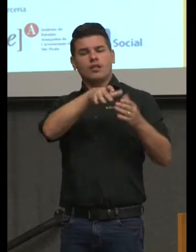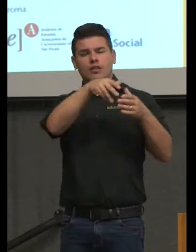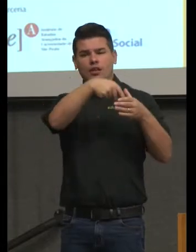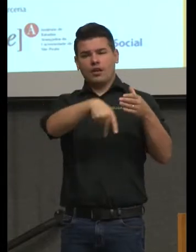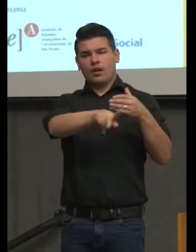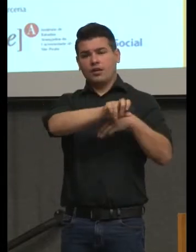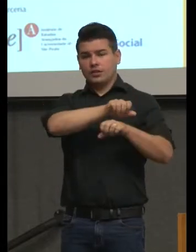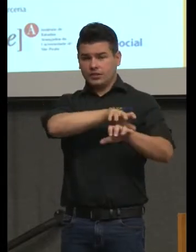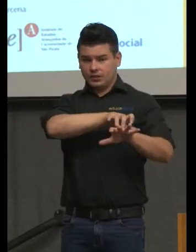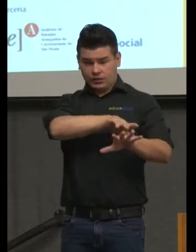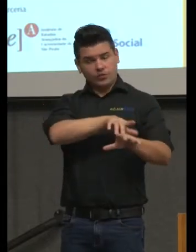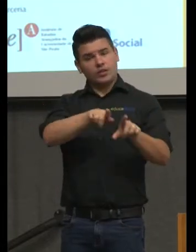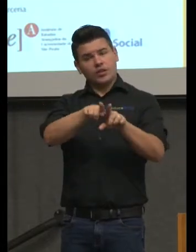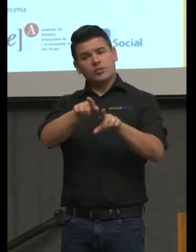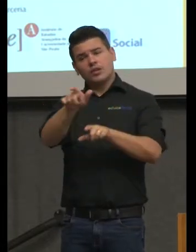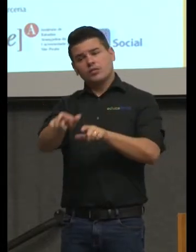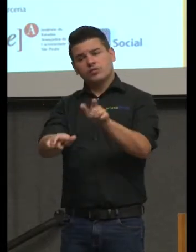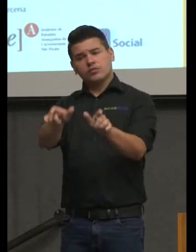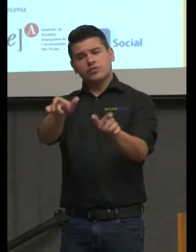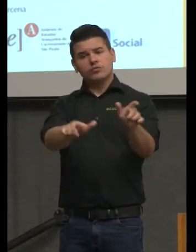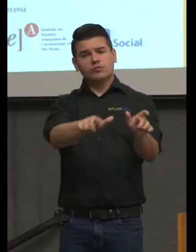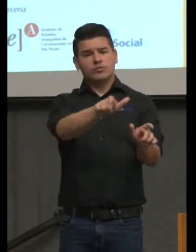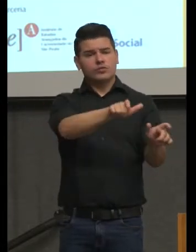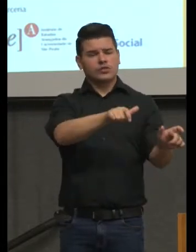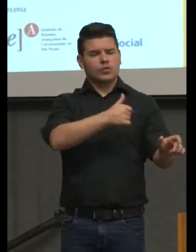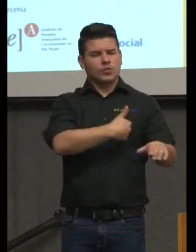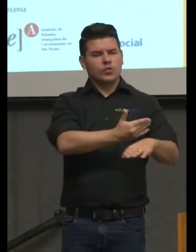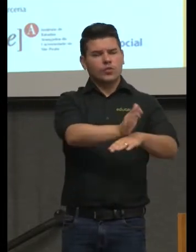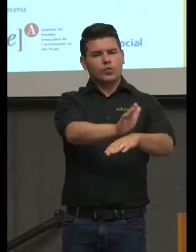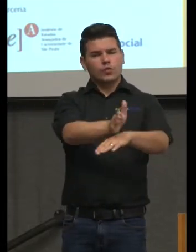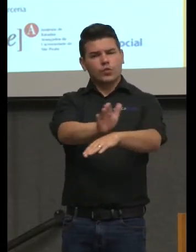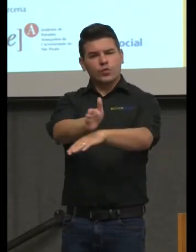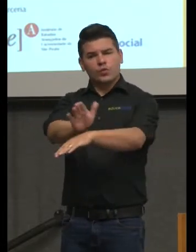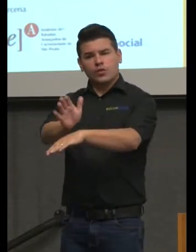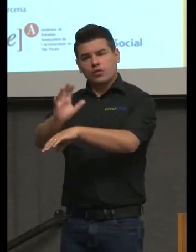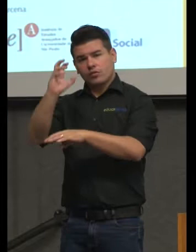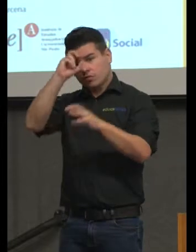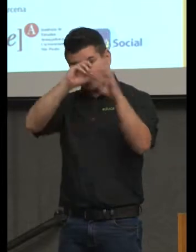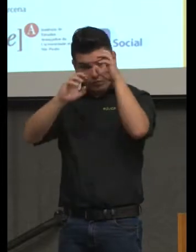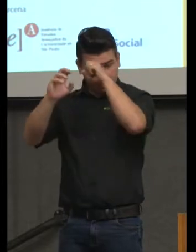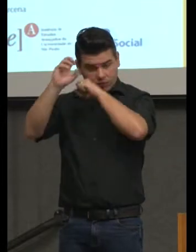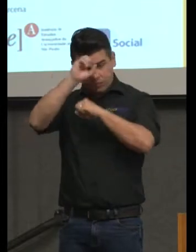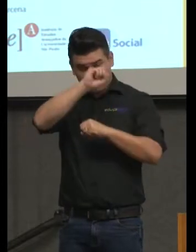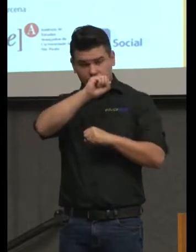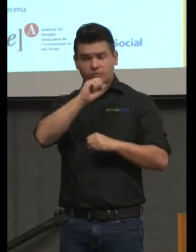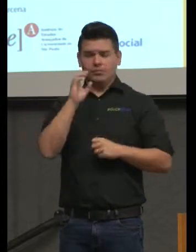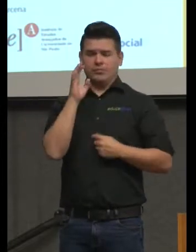Contribuir para a formação de uma juventude autônoma, responsável e tolerante é a meta maior.